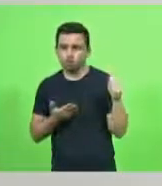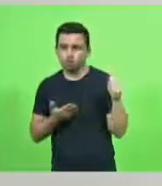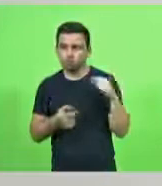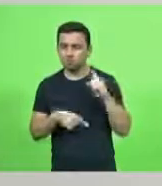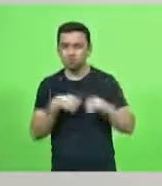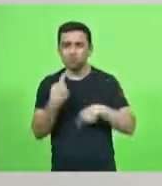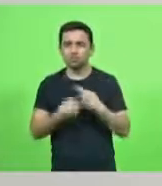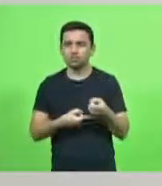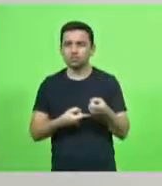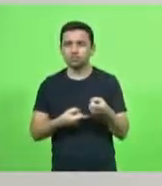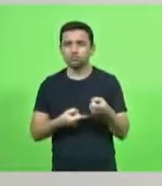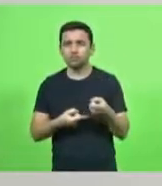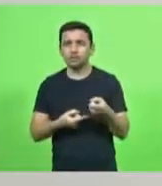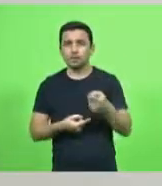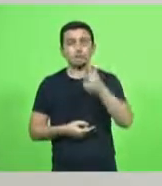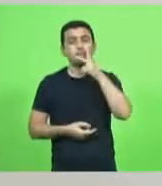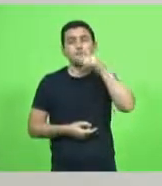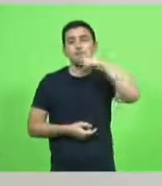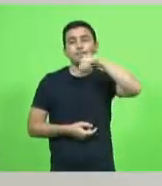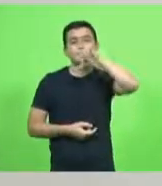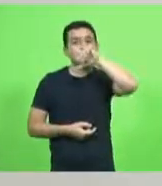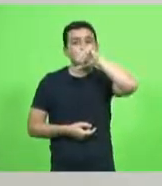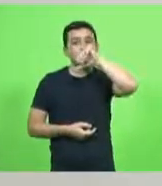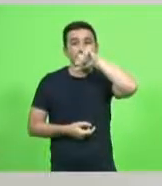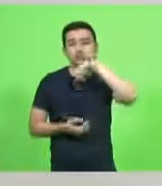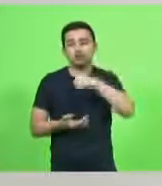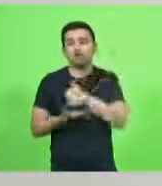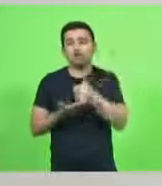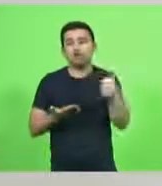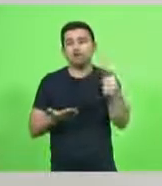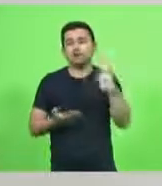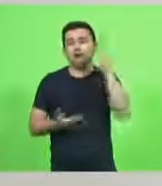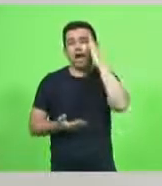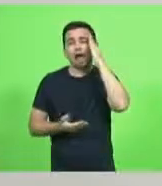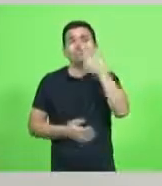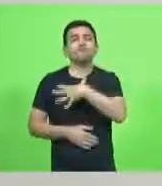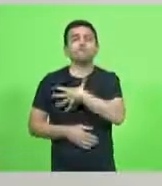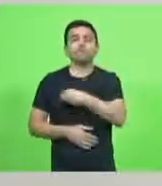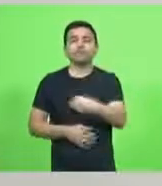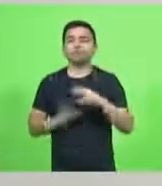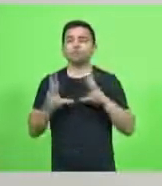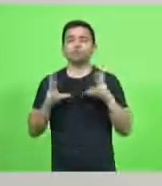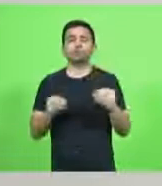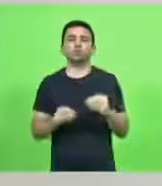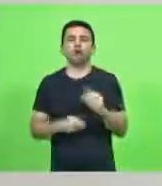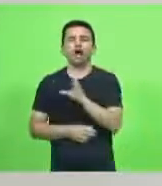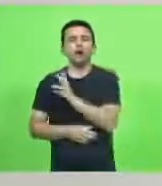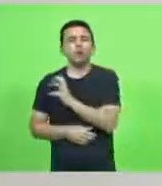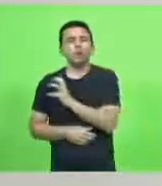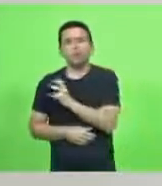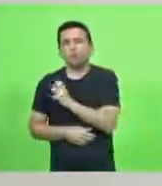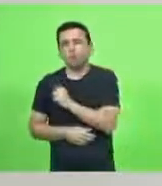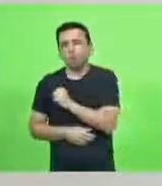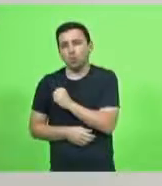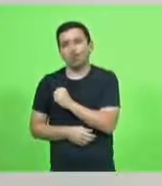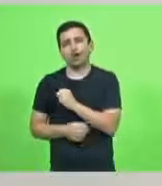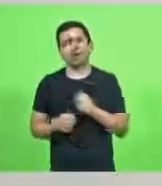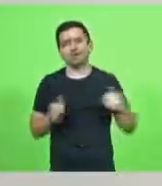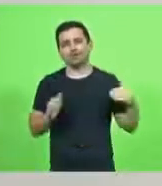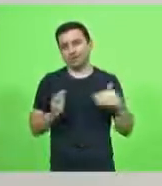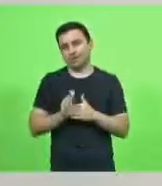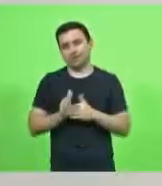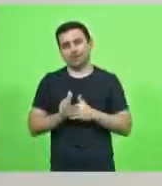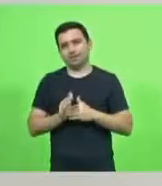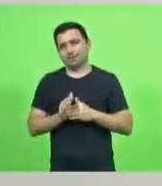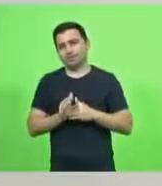mamãe se foi sabendo que os filhos amaram ela na totalidade até os últimos momentos da vida não